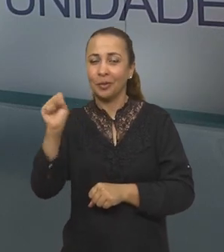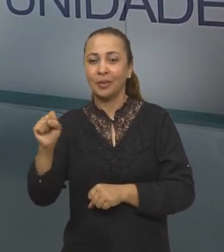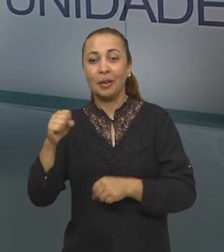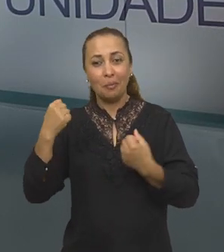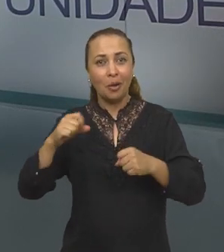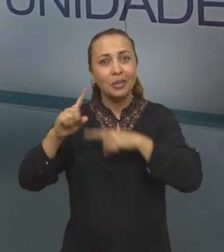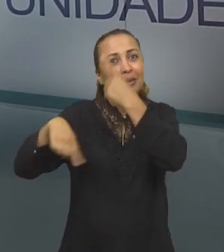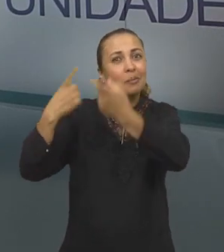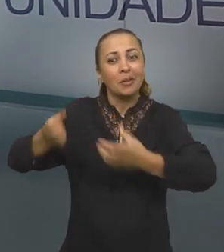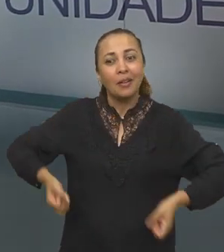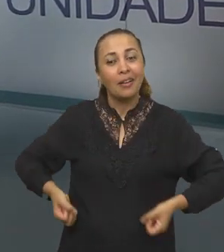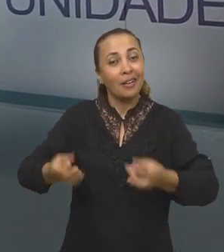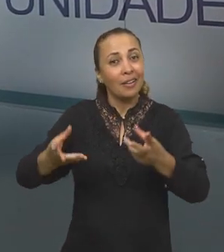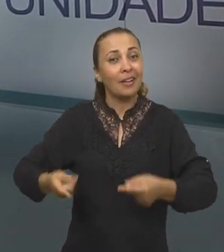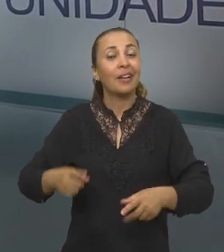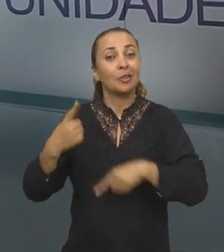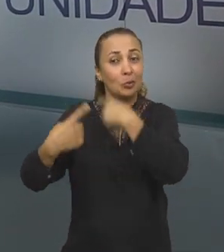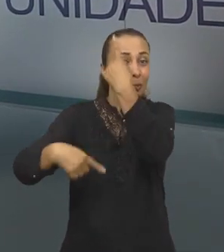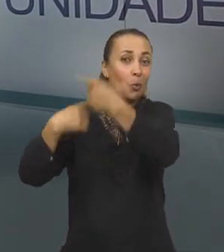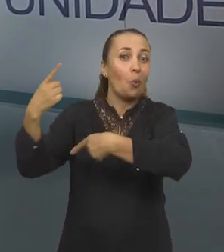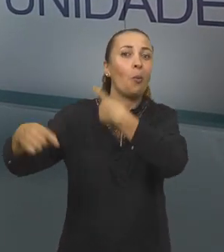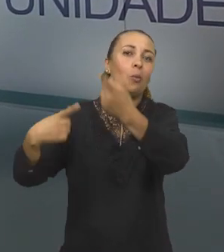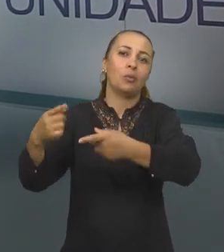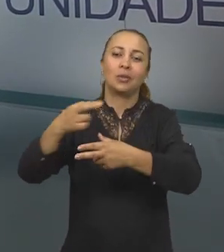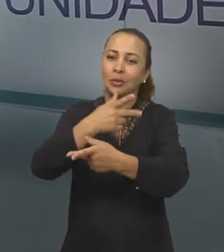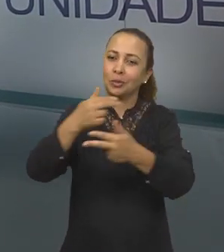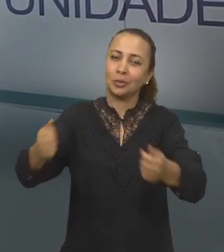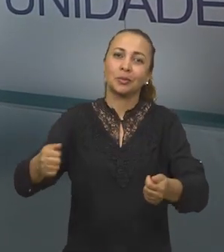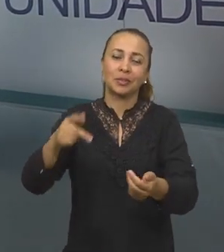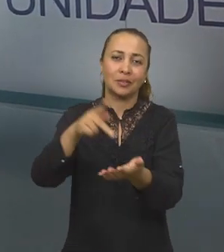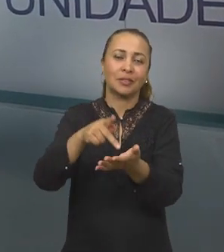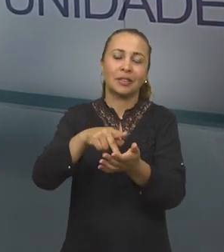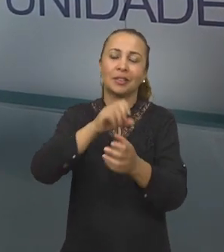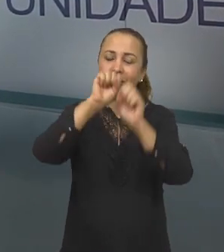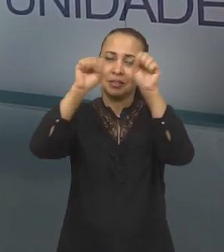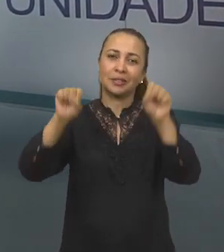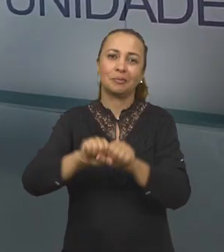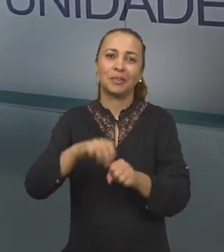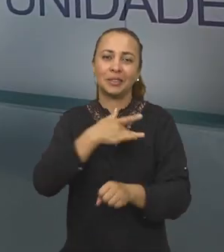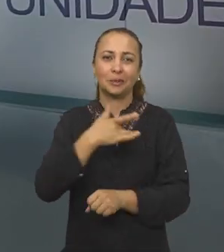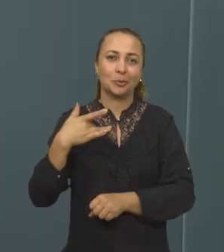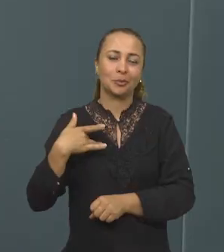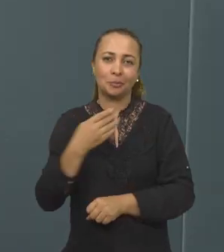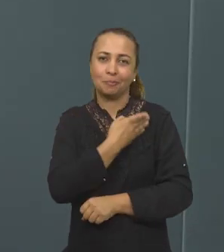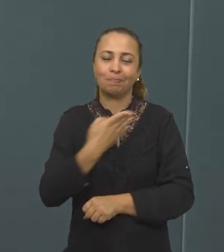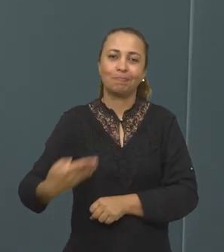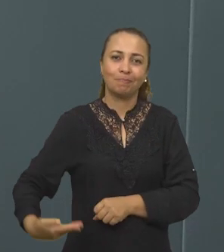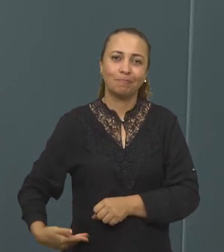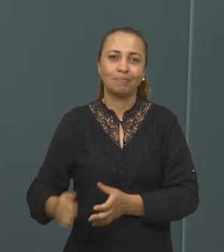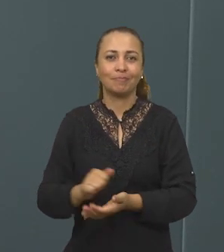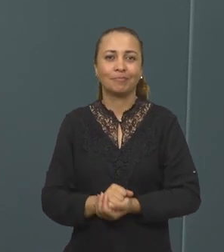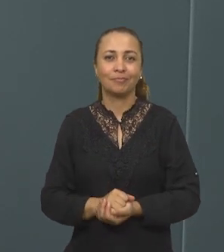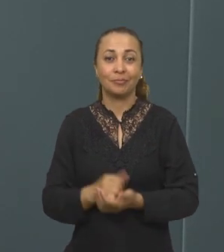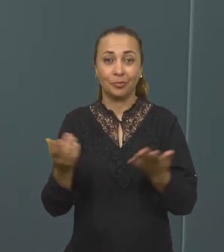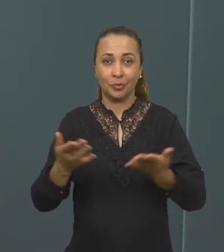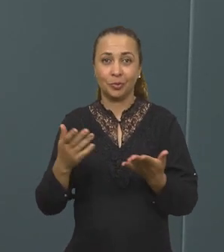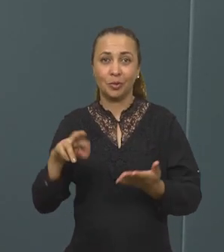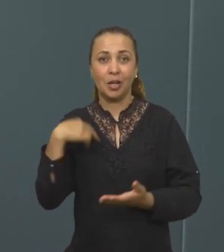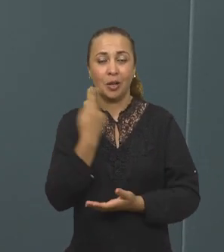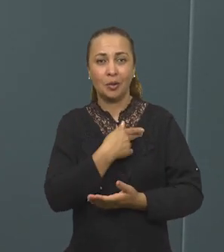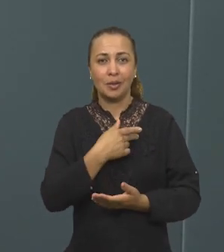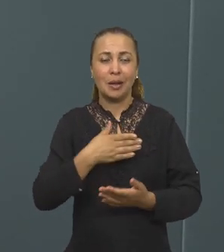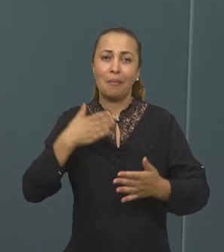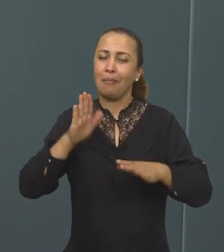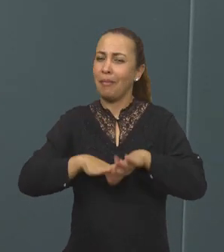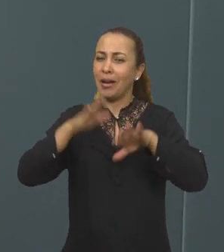gastos extras a outros programas e a outras necessidades do nosso sistema de saúde público. Hoje, a nossa maior